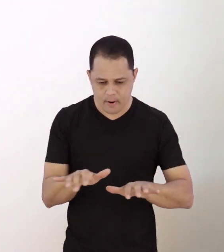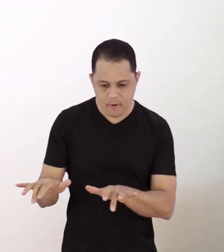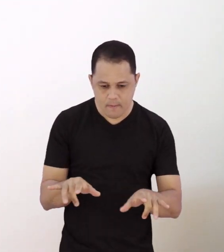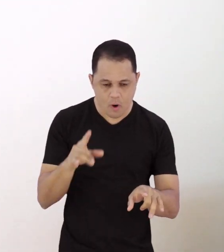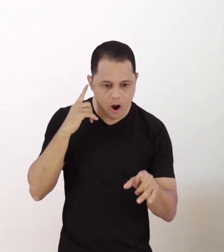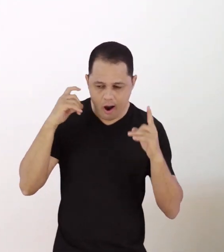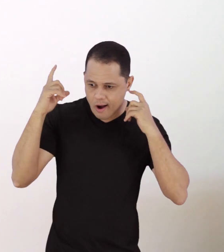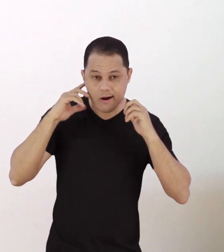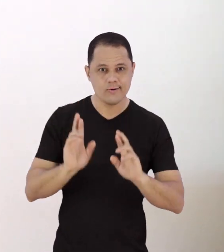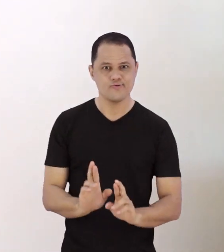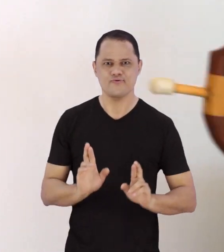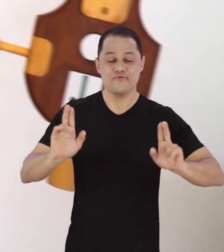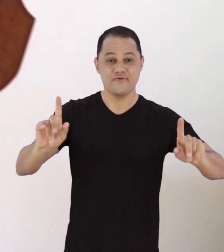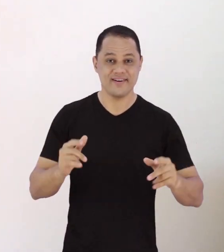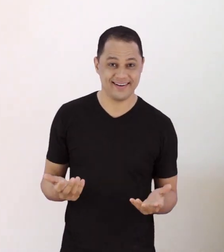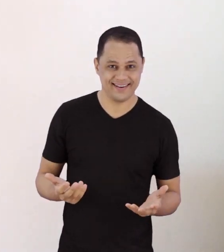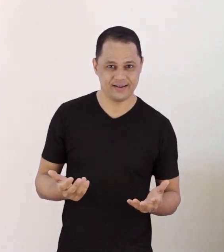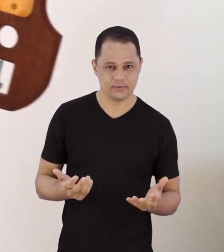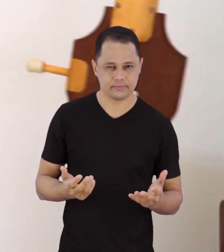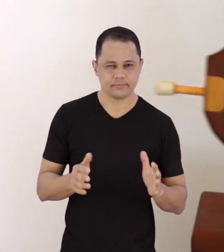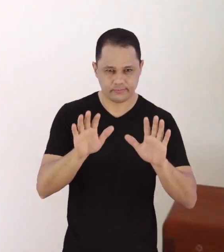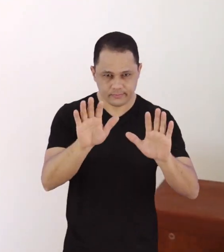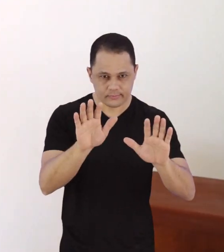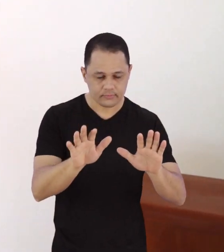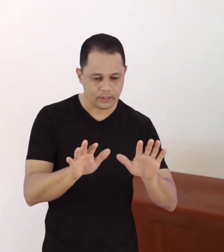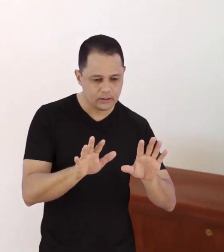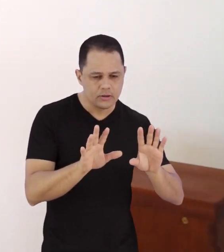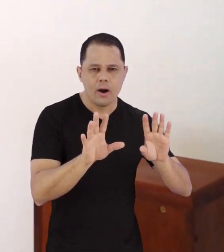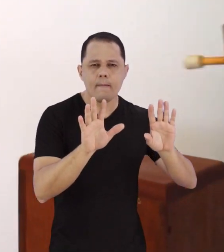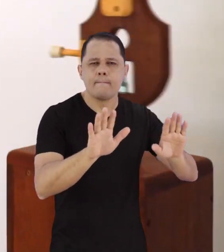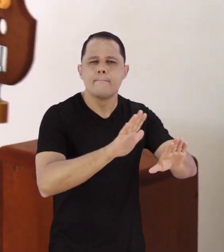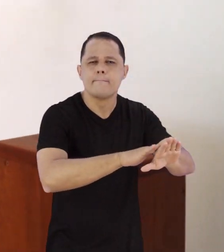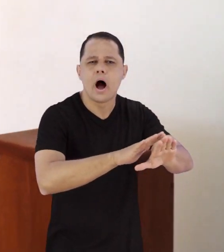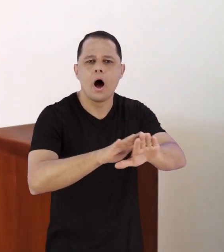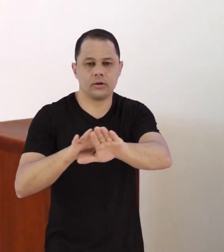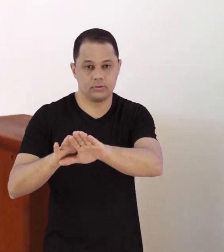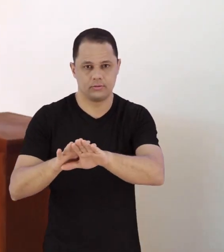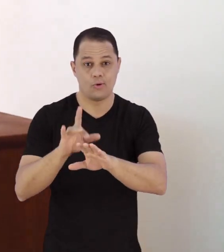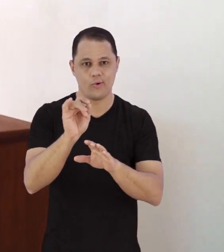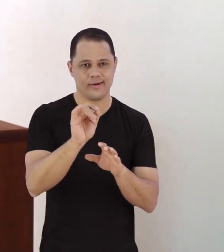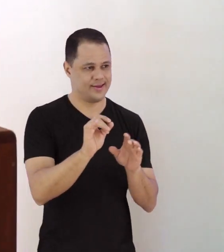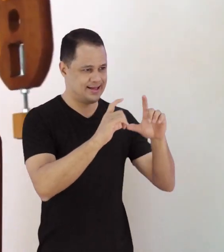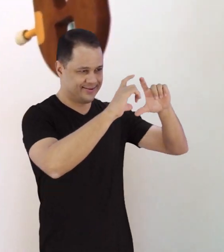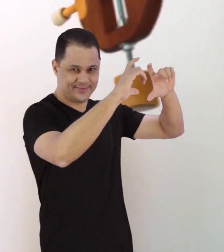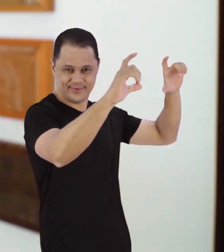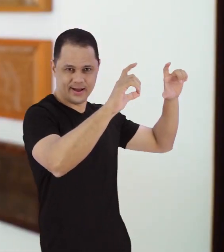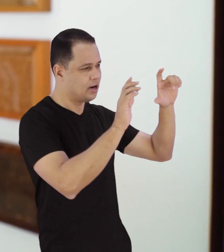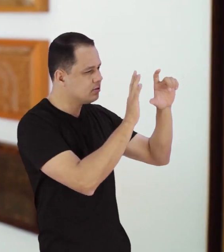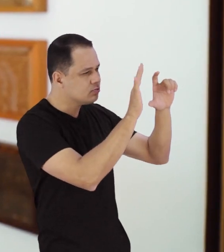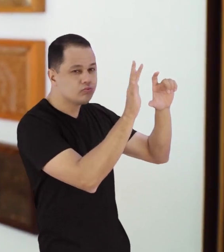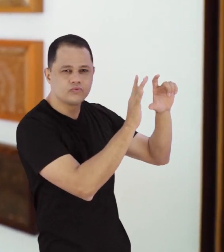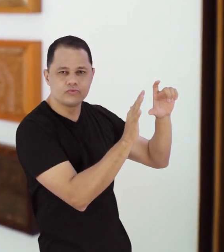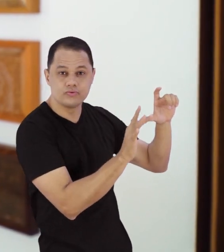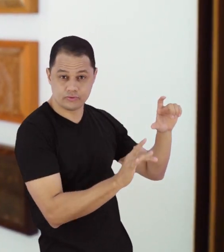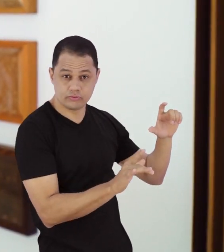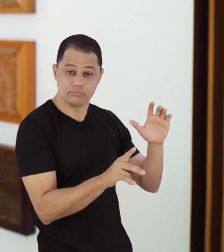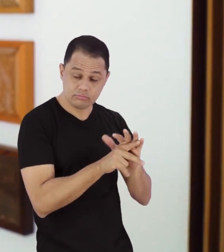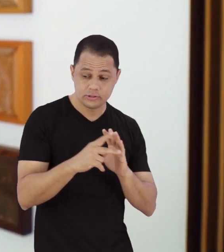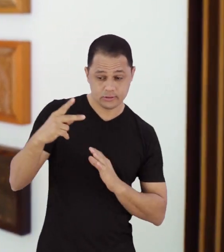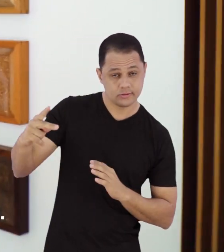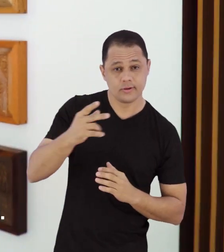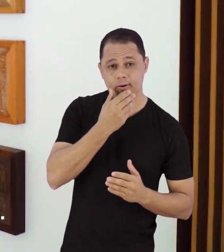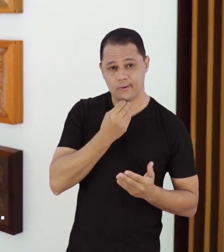inesperada. O elemento tátil é a ideia central da série Granulometria, também de Paulo